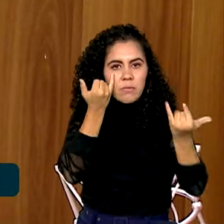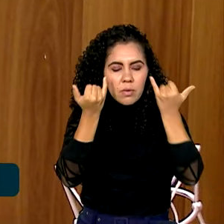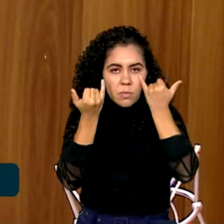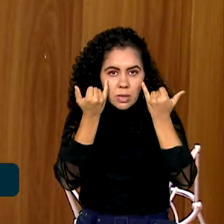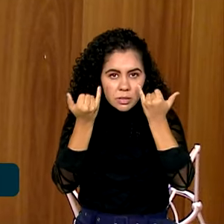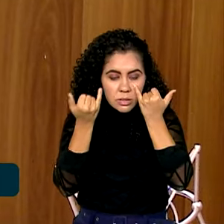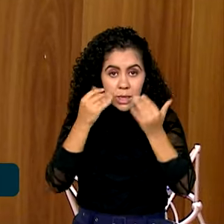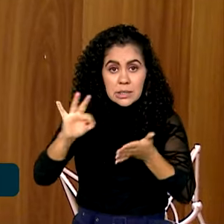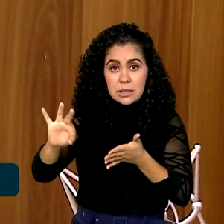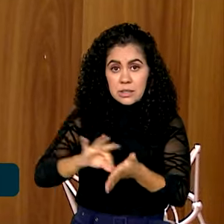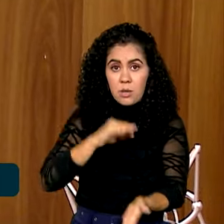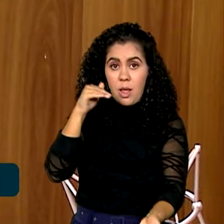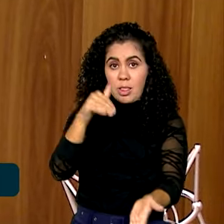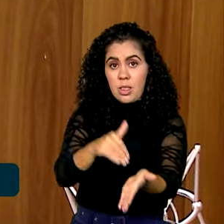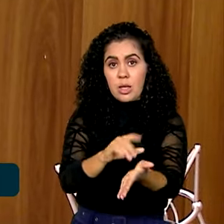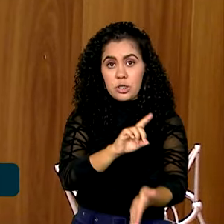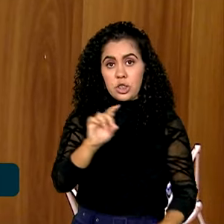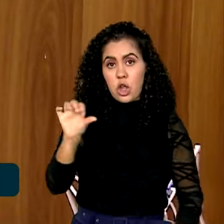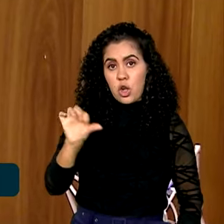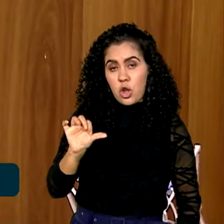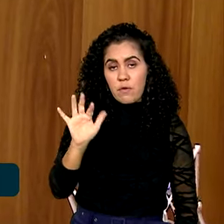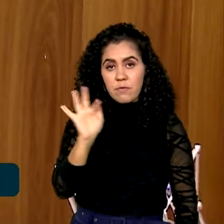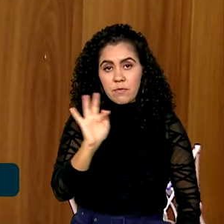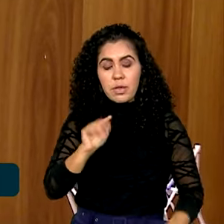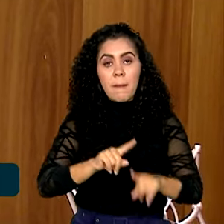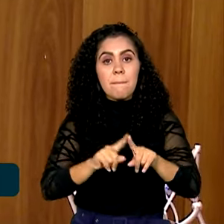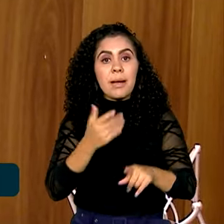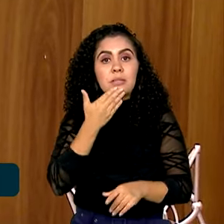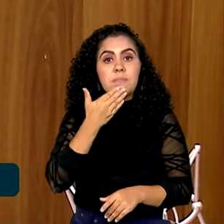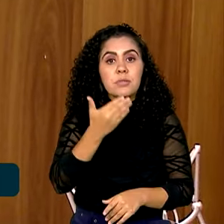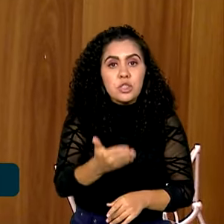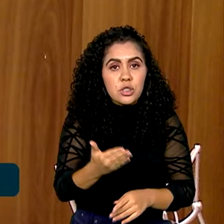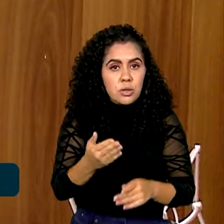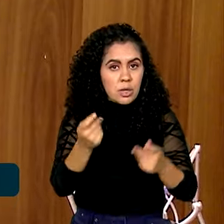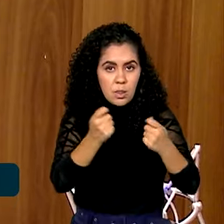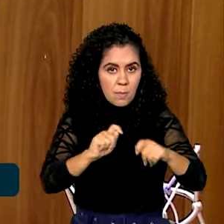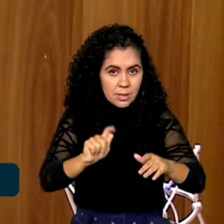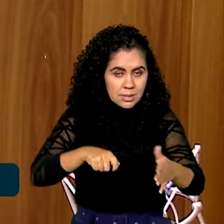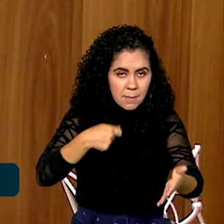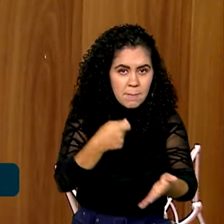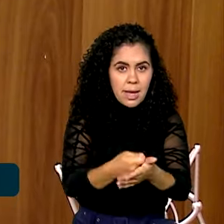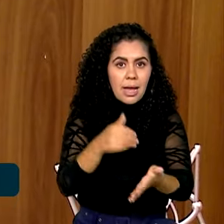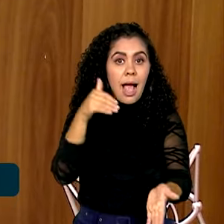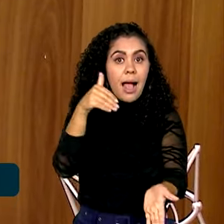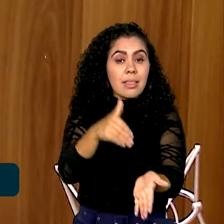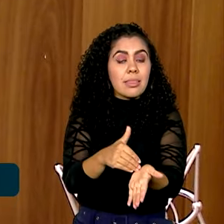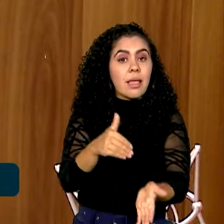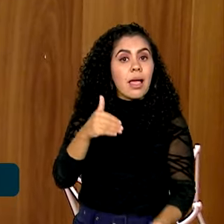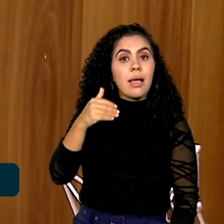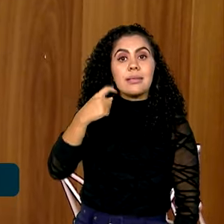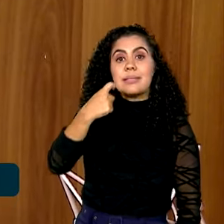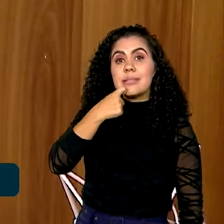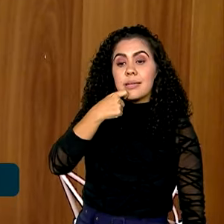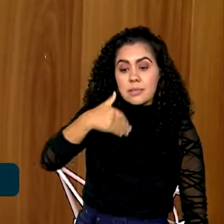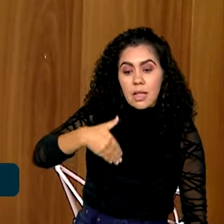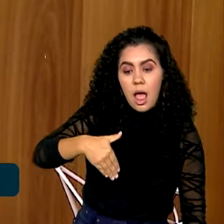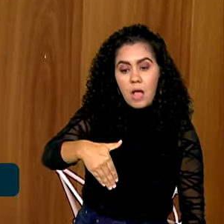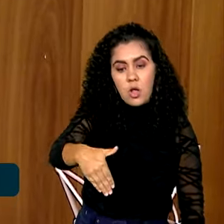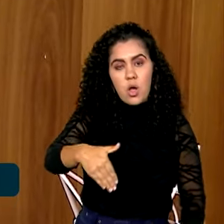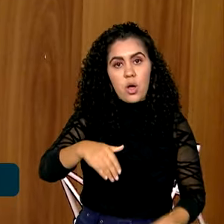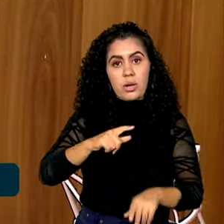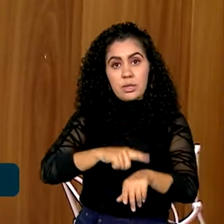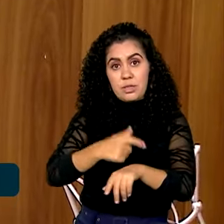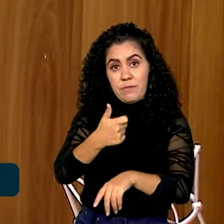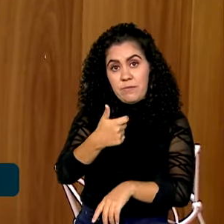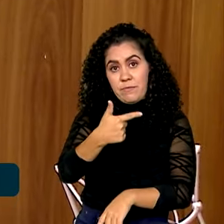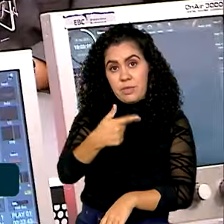vai até 9 de fevereiro, como foi falado, mas o pedido de isenção é só até sexta-feira, até dia 26, depois de amanhã, até as 23 horas e 59 minutos. Tem